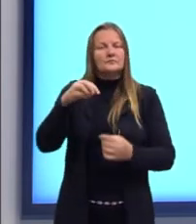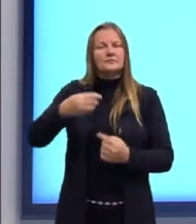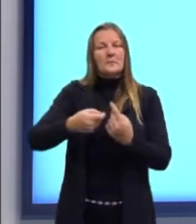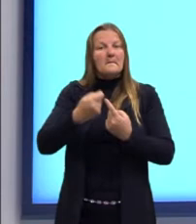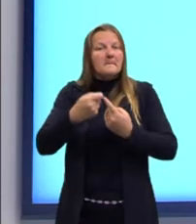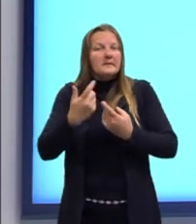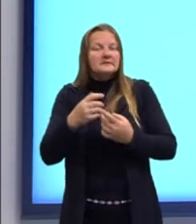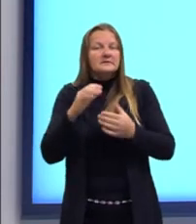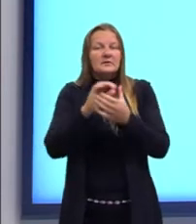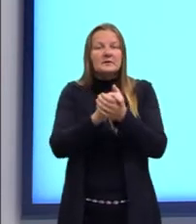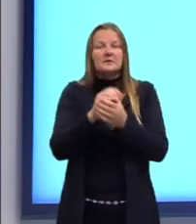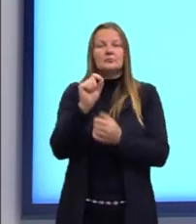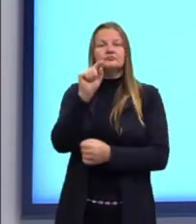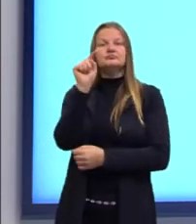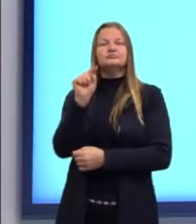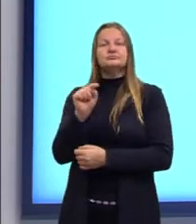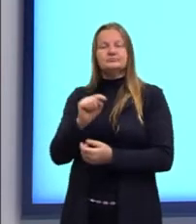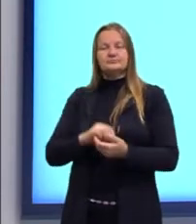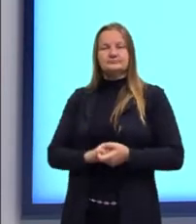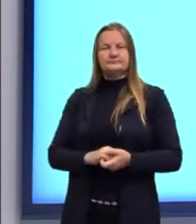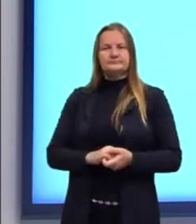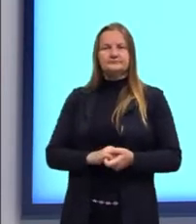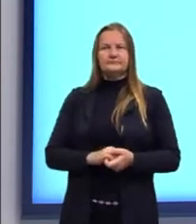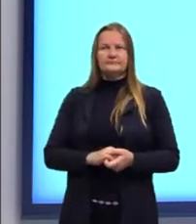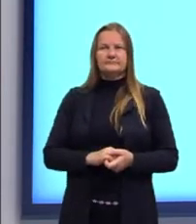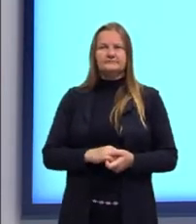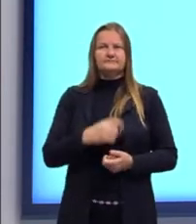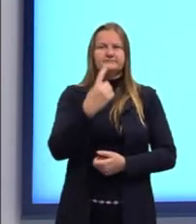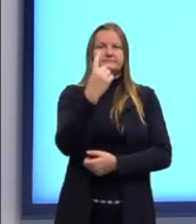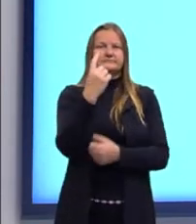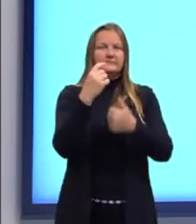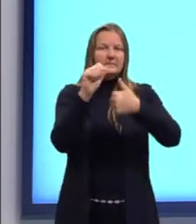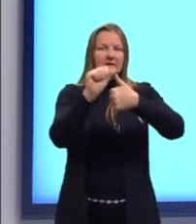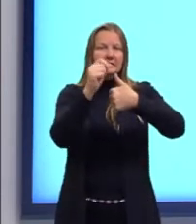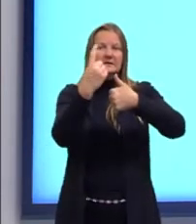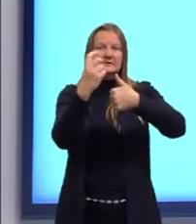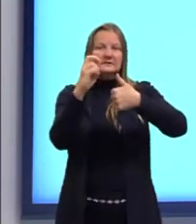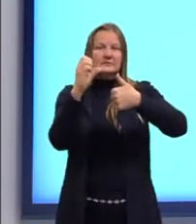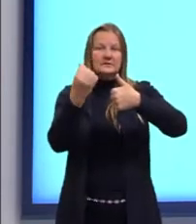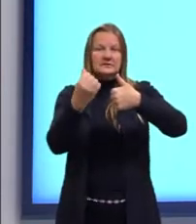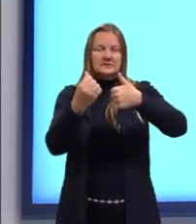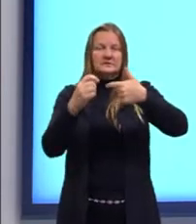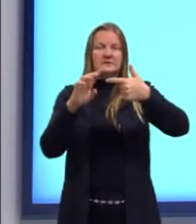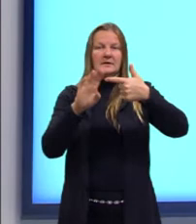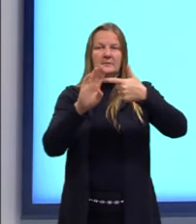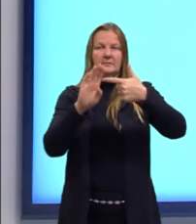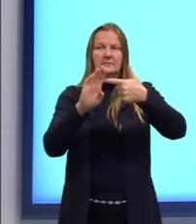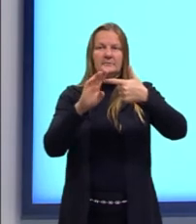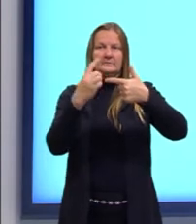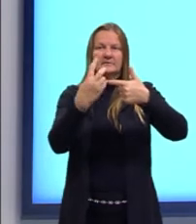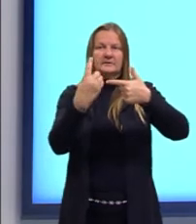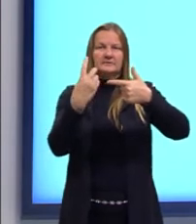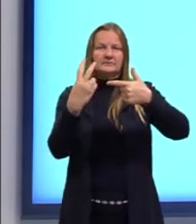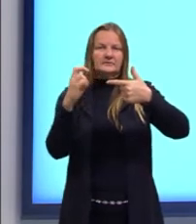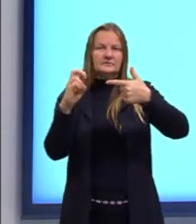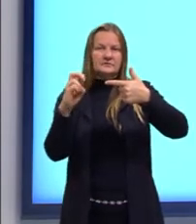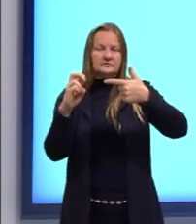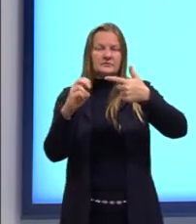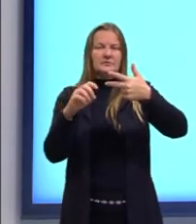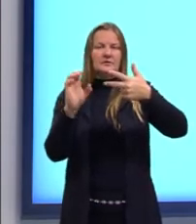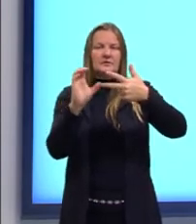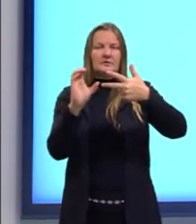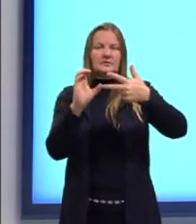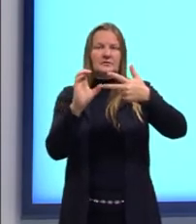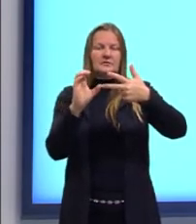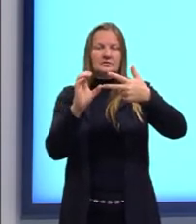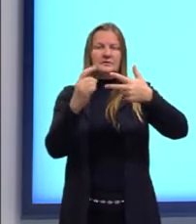pelo casal é 156 meses na letra A, letra B, 125, letra